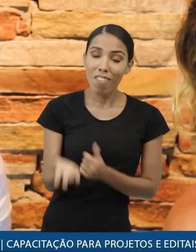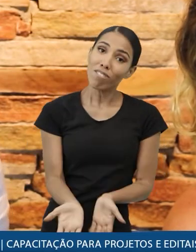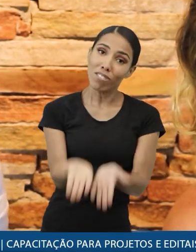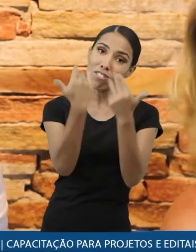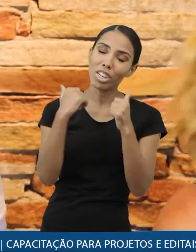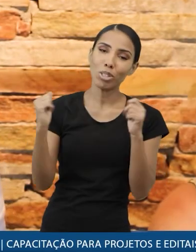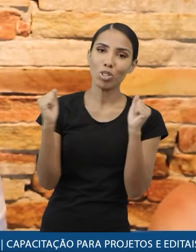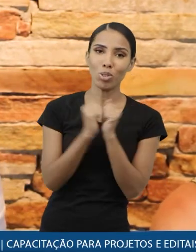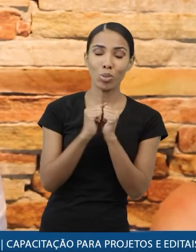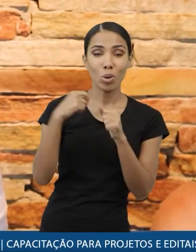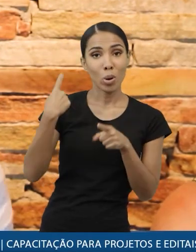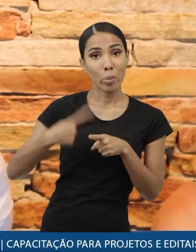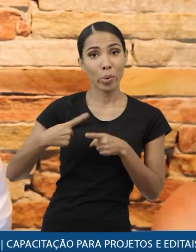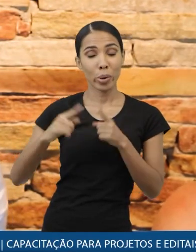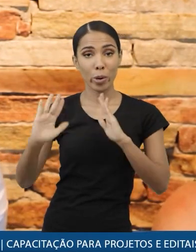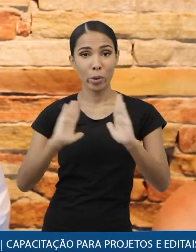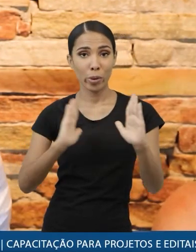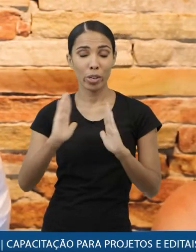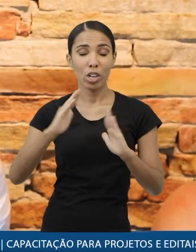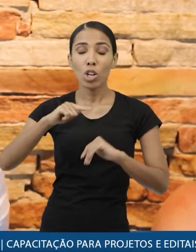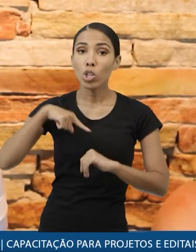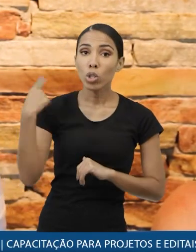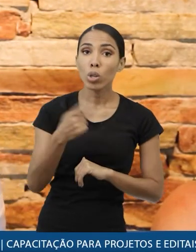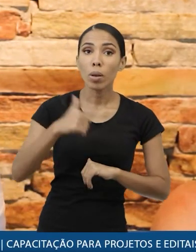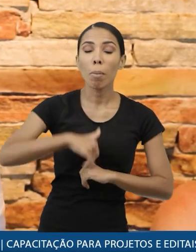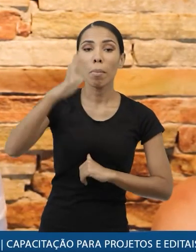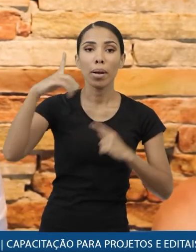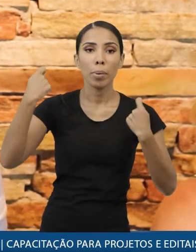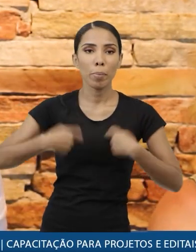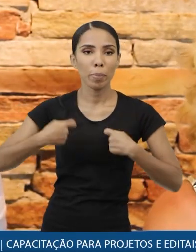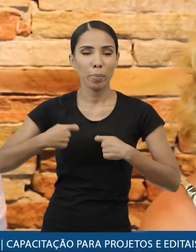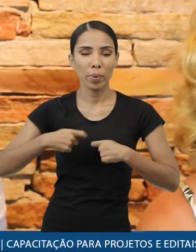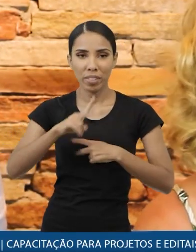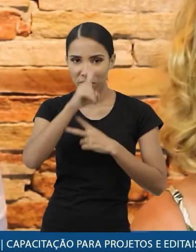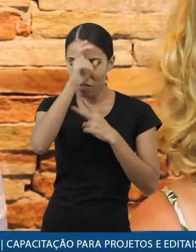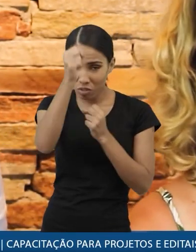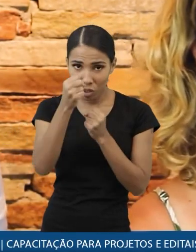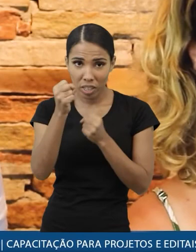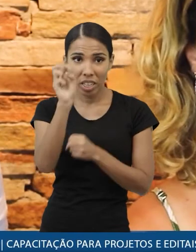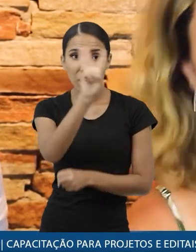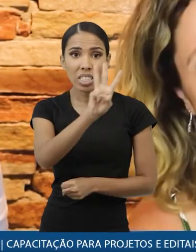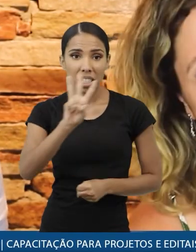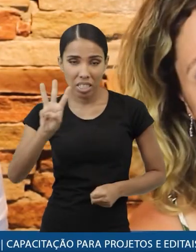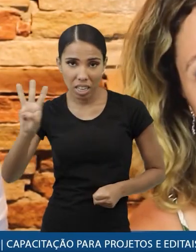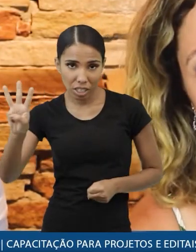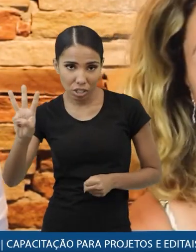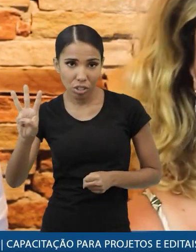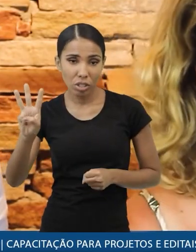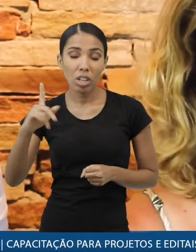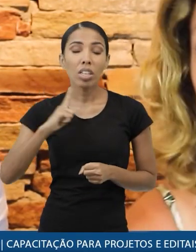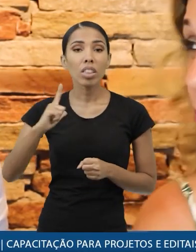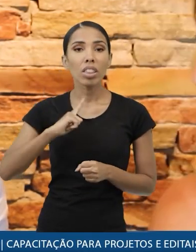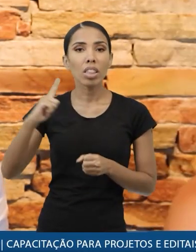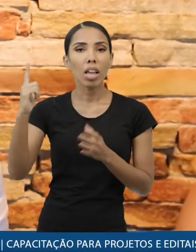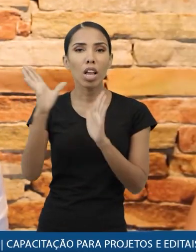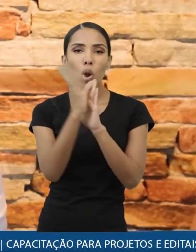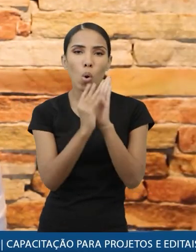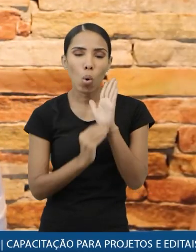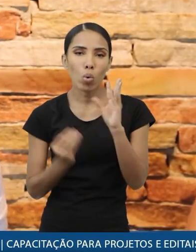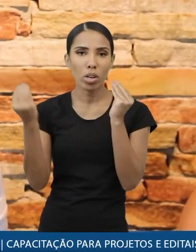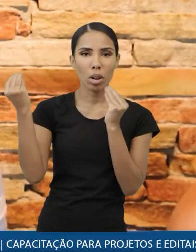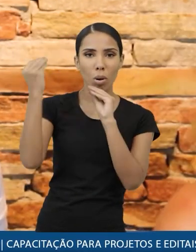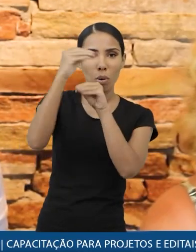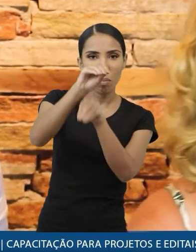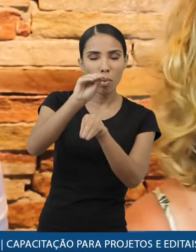conosco porque esse é o momento que a gente mais precisa de força no nosso site também é semanalmente a gente publica um conteúdo no